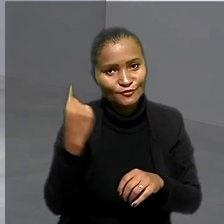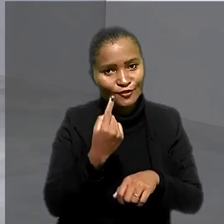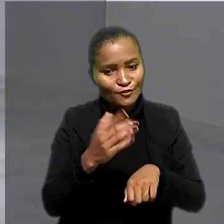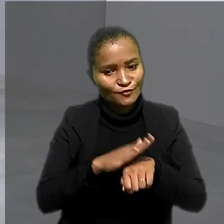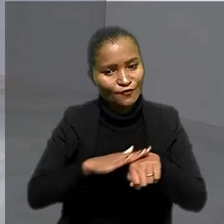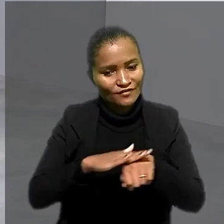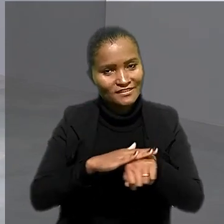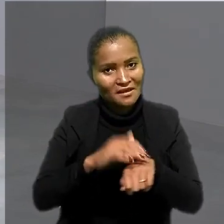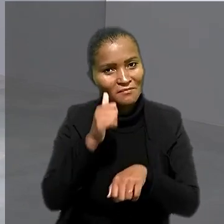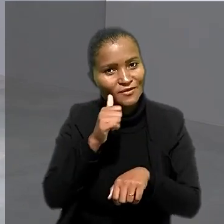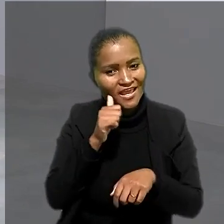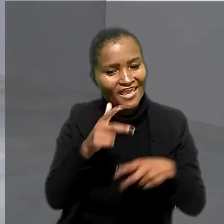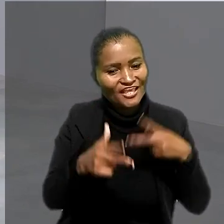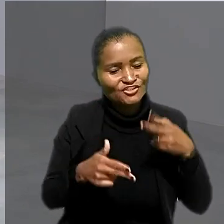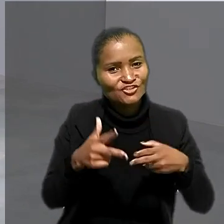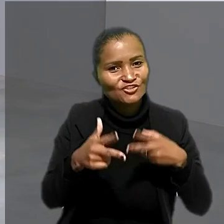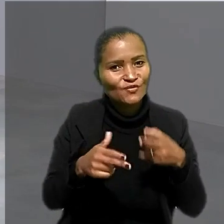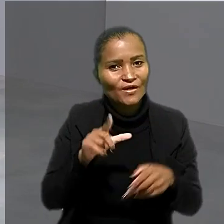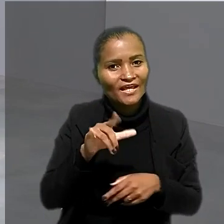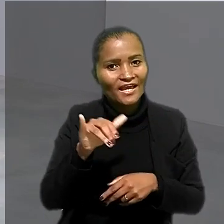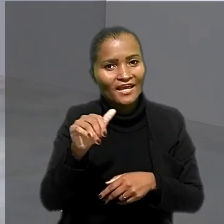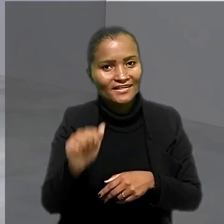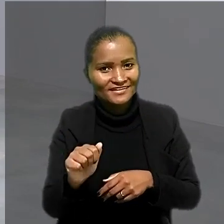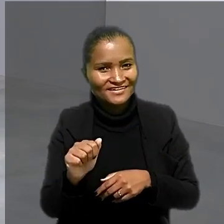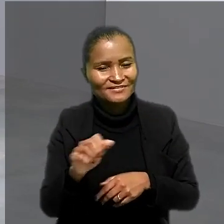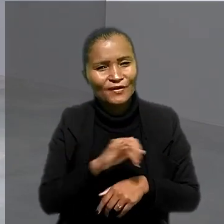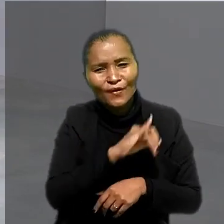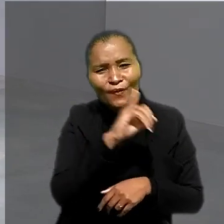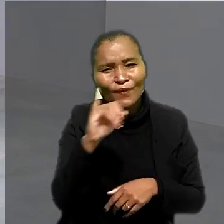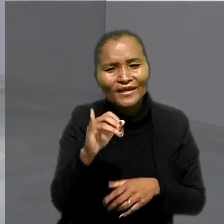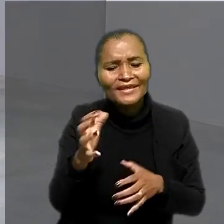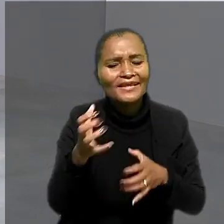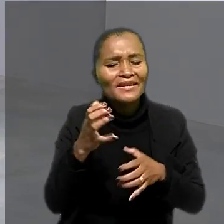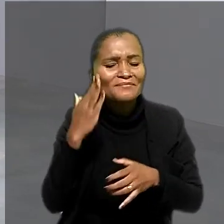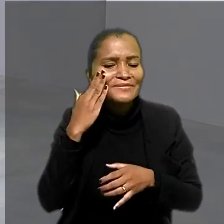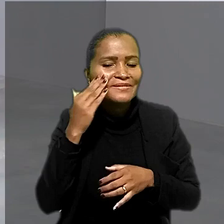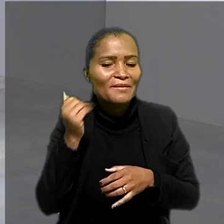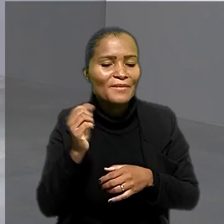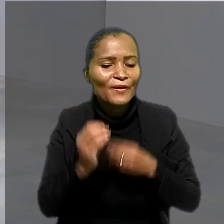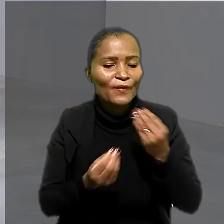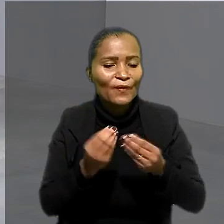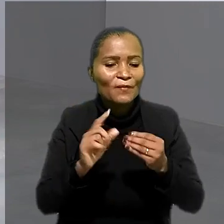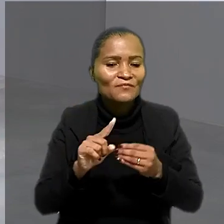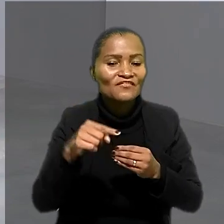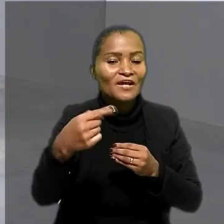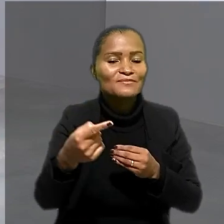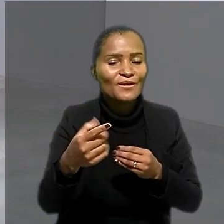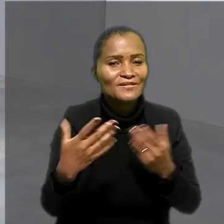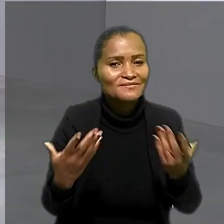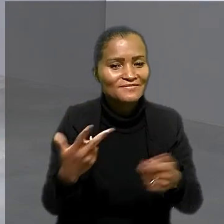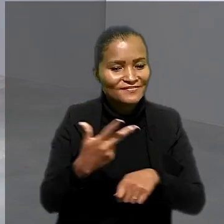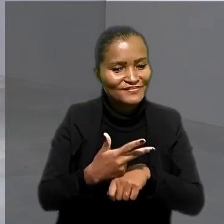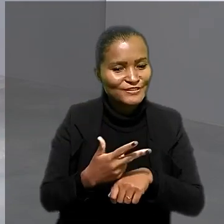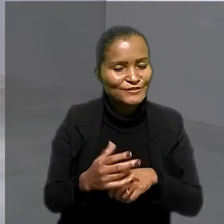Luana, nós vamos conversar com a editora do programa, Lia Mara Mendes. Oi, Lia, queremos spoilers das próximas edições.